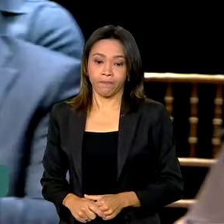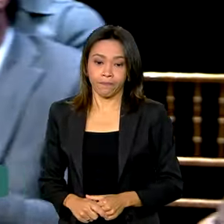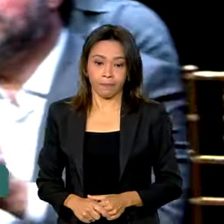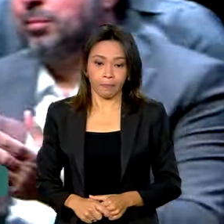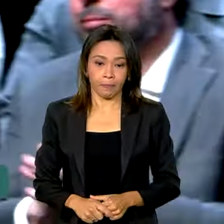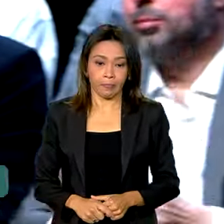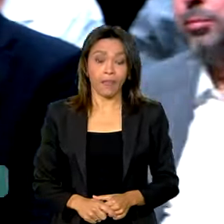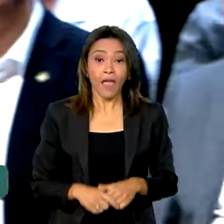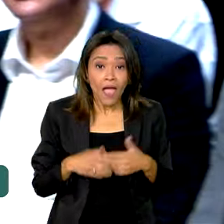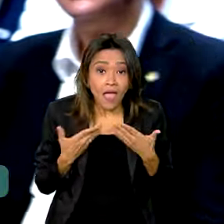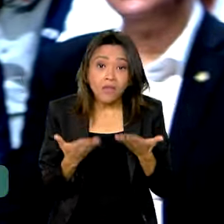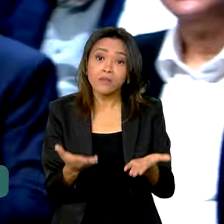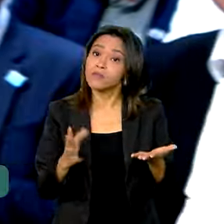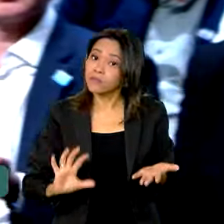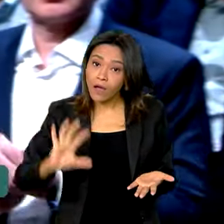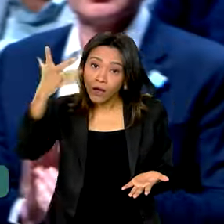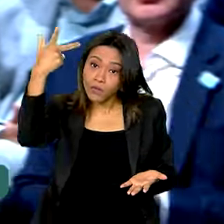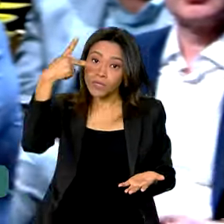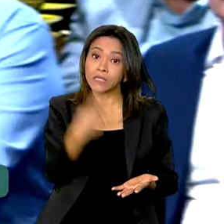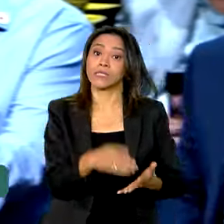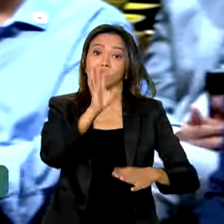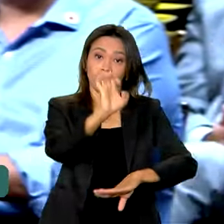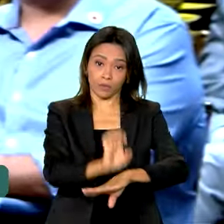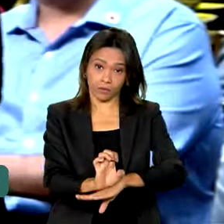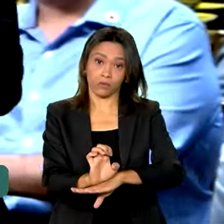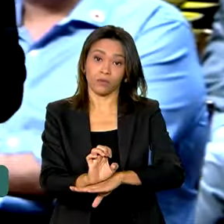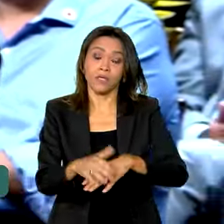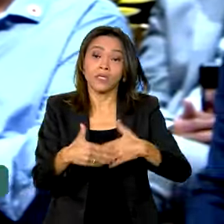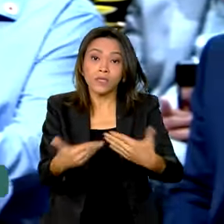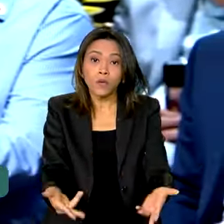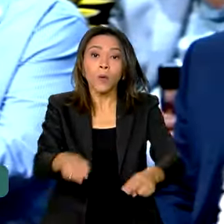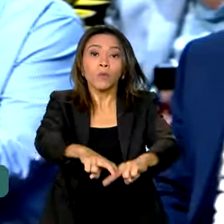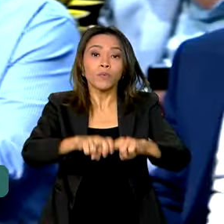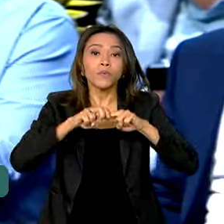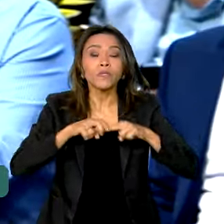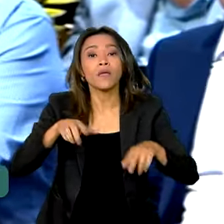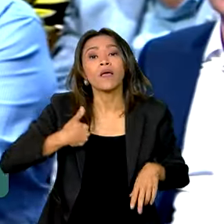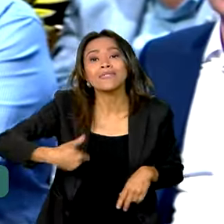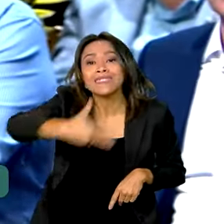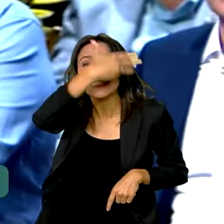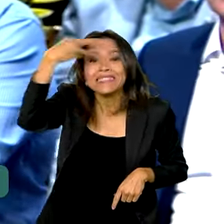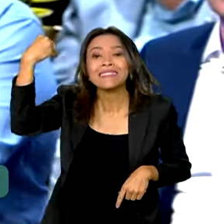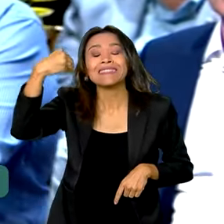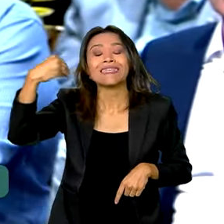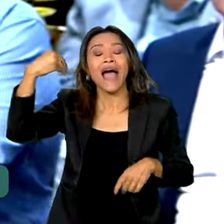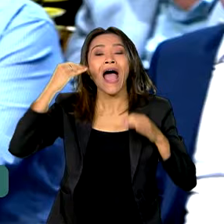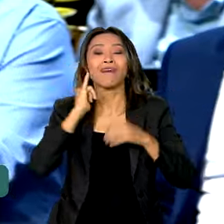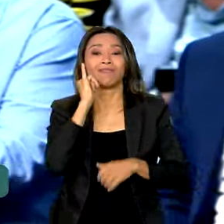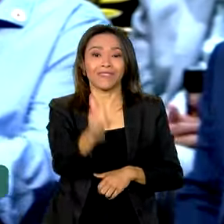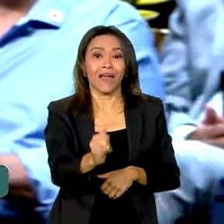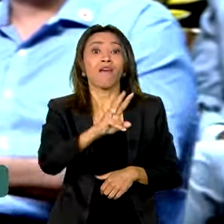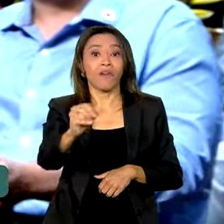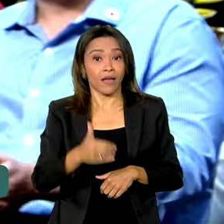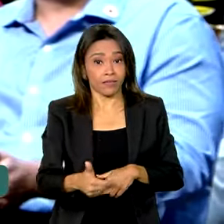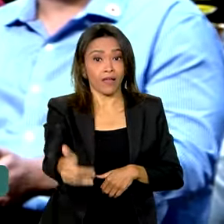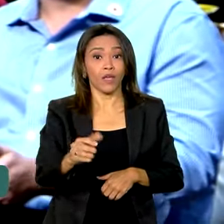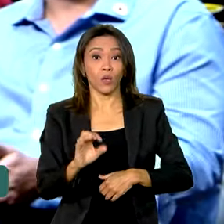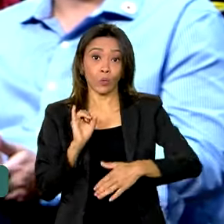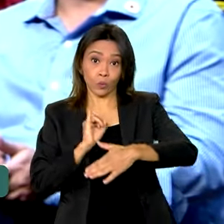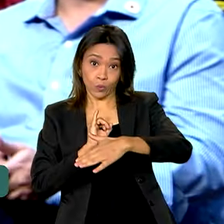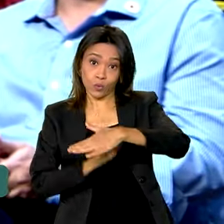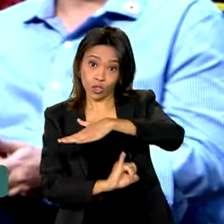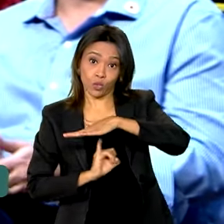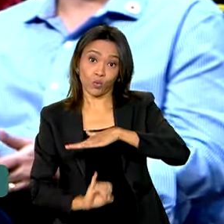É isso que vai acontecer em Minas Gerais. E por isso eu esqueci de avisar, mas vai ter um instituto no Barreiro.